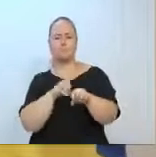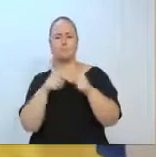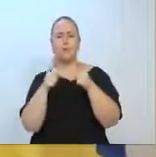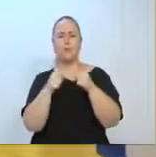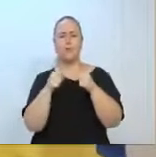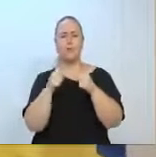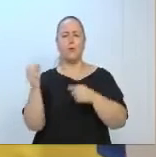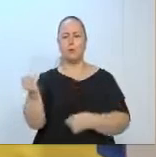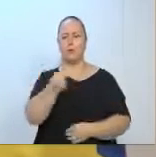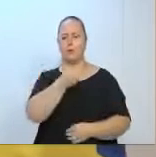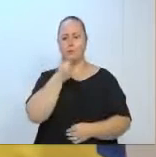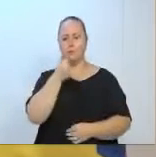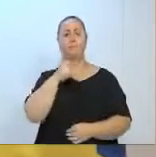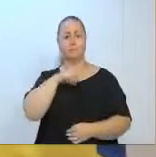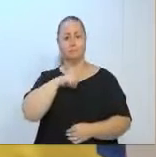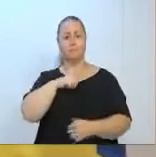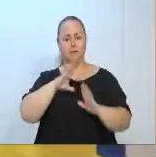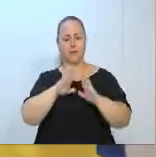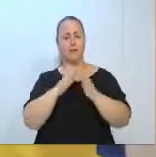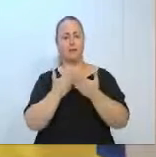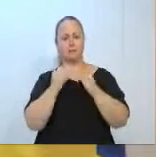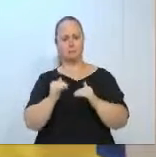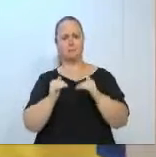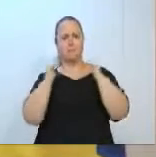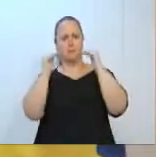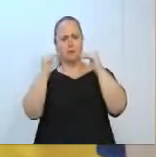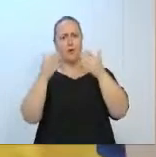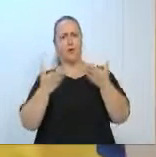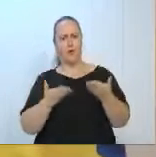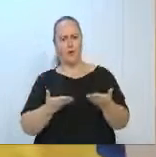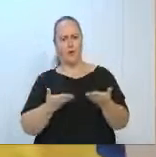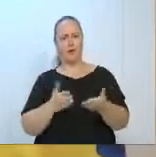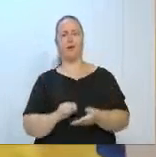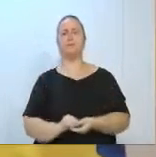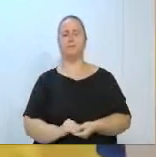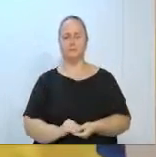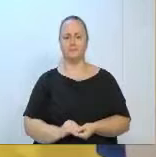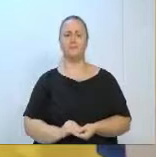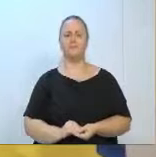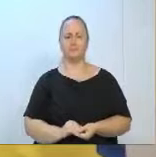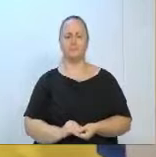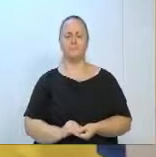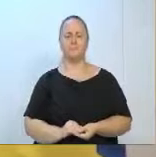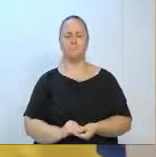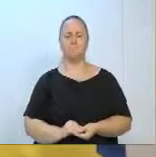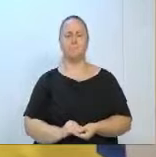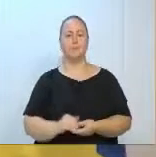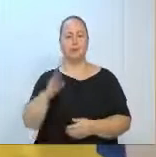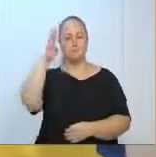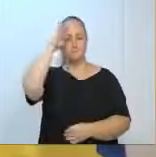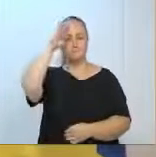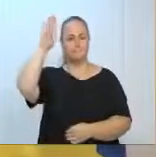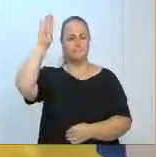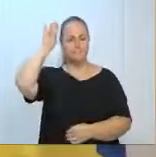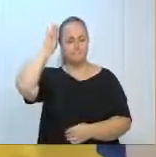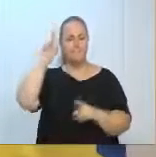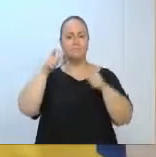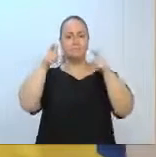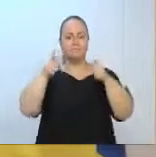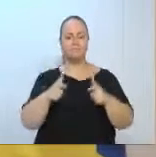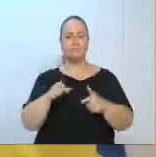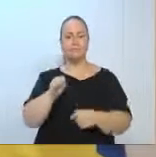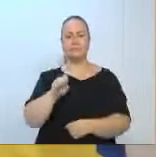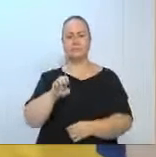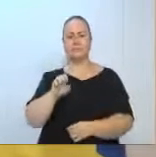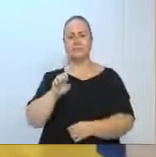Superior de Cerveja em Malte, Ciência of the Beer, Brown, Academia, Instituto de Cerveja do Brasil, Senai